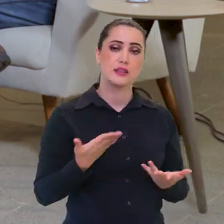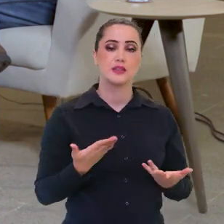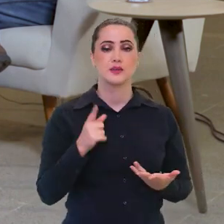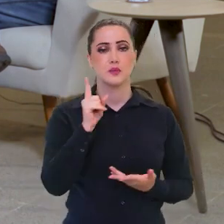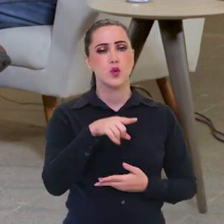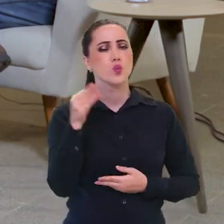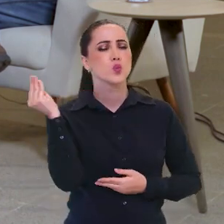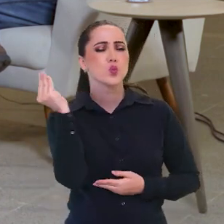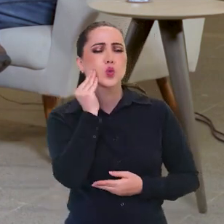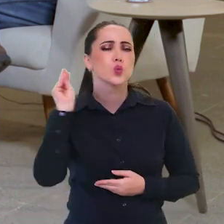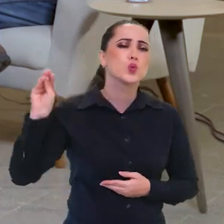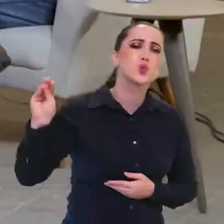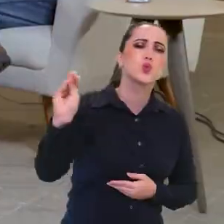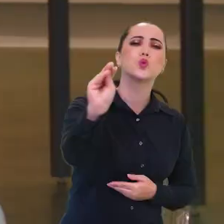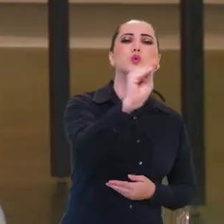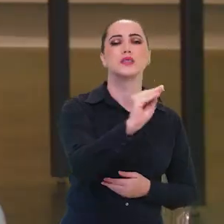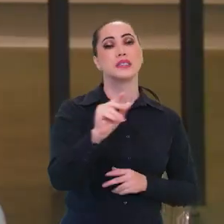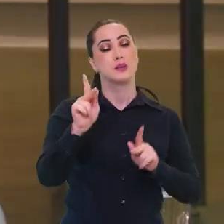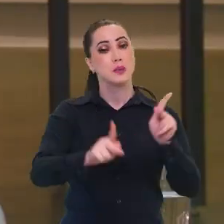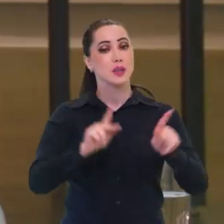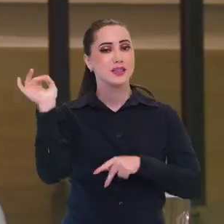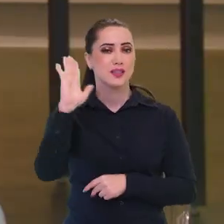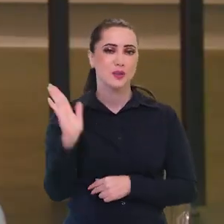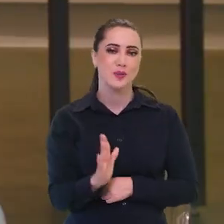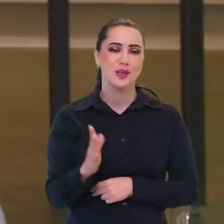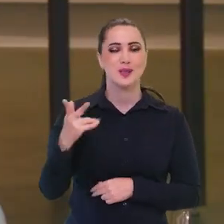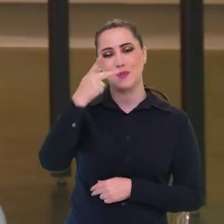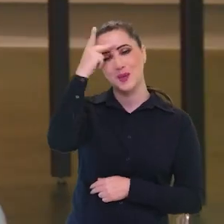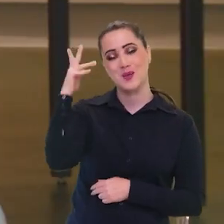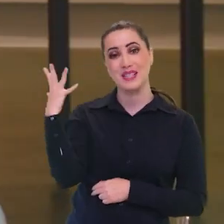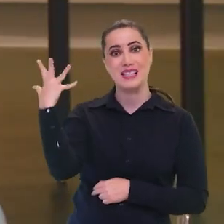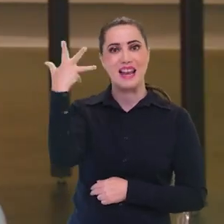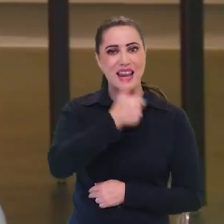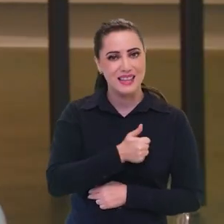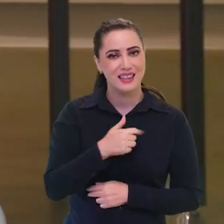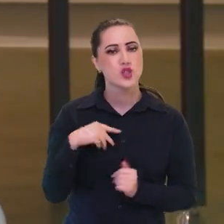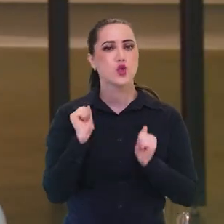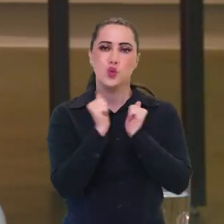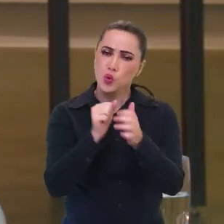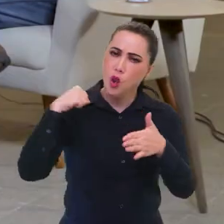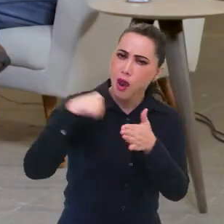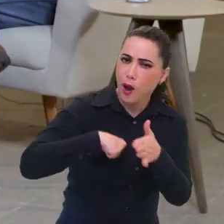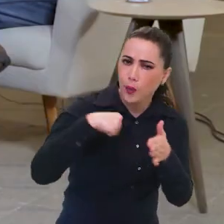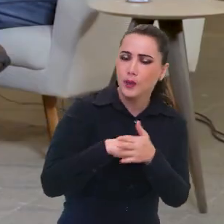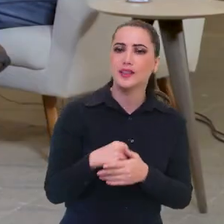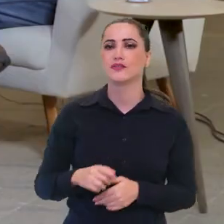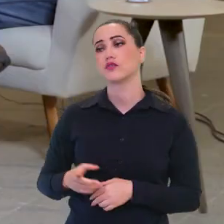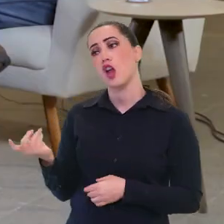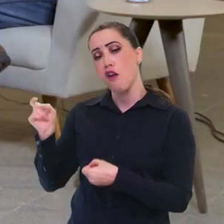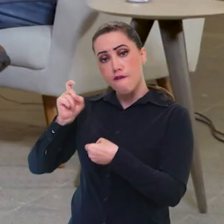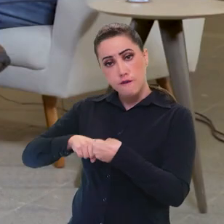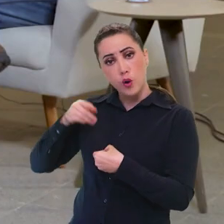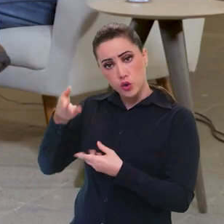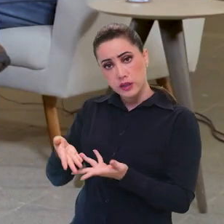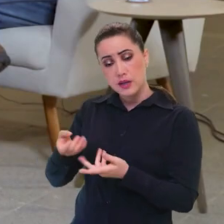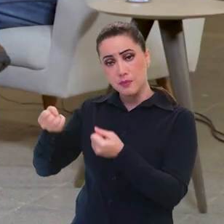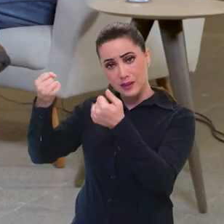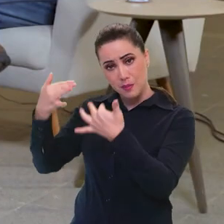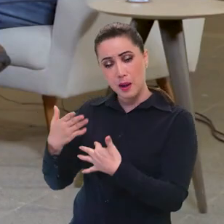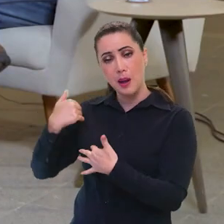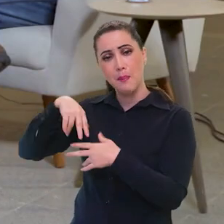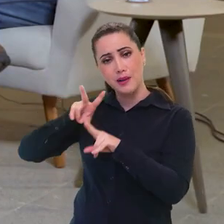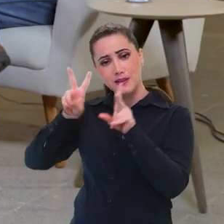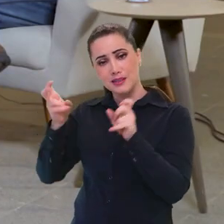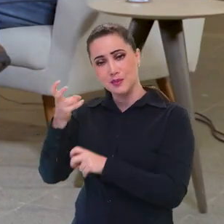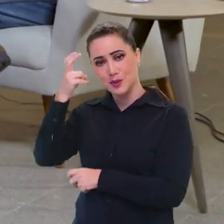prazer. É um beijo grande aí para todo esse povo brasileiro, povo lindo, estamos juntos nessa luta. E volte sempre aqui para falar de mais